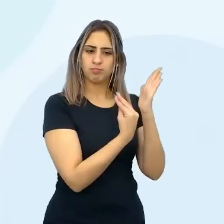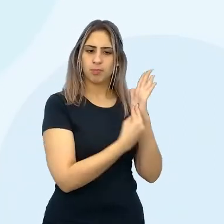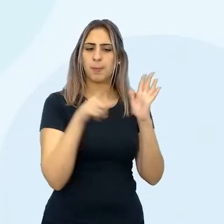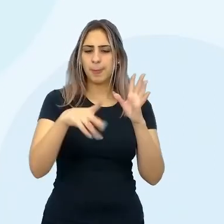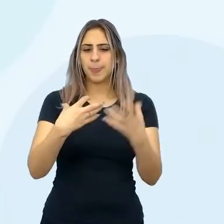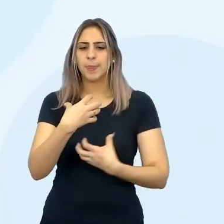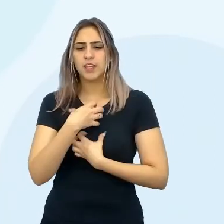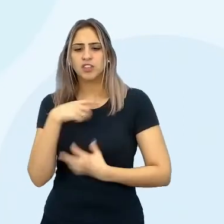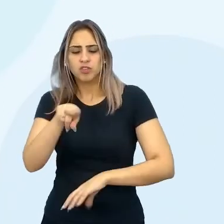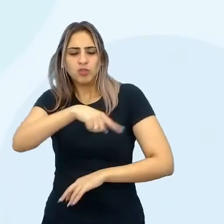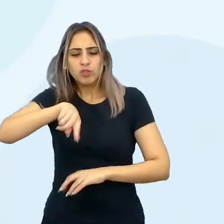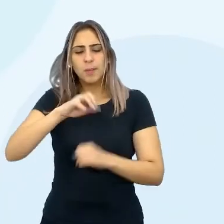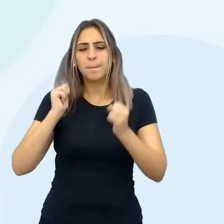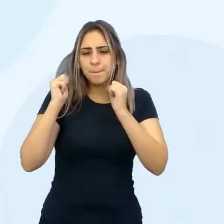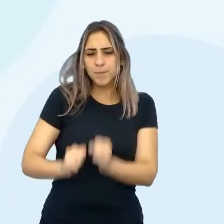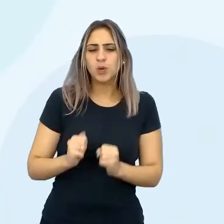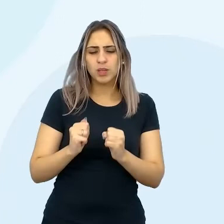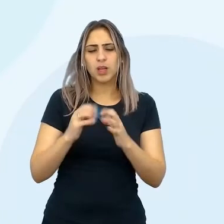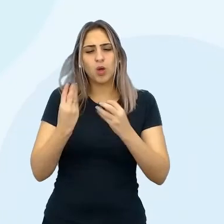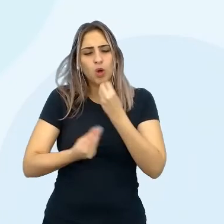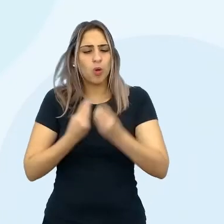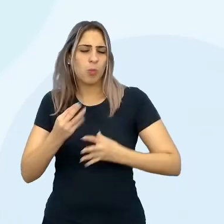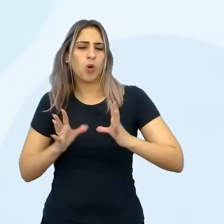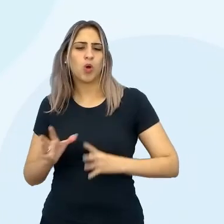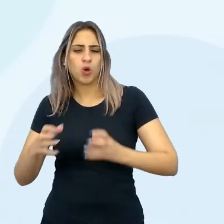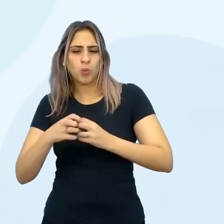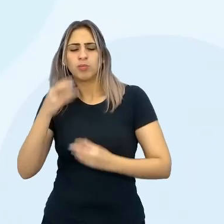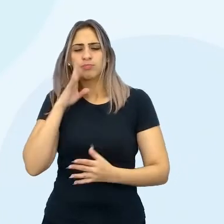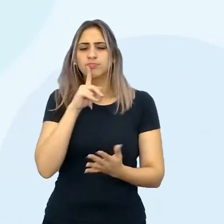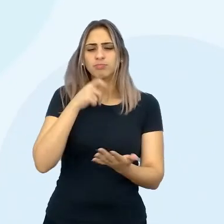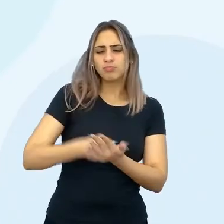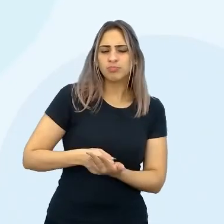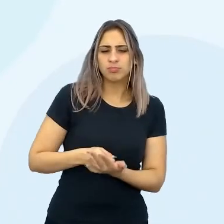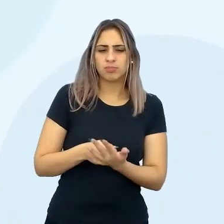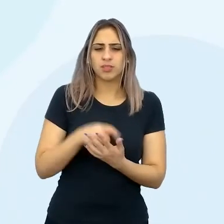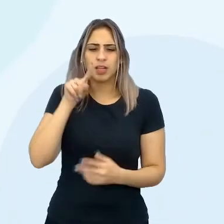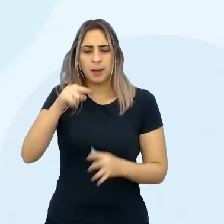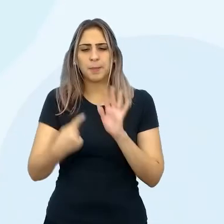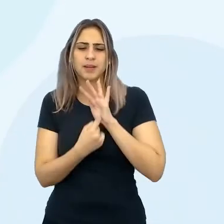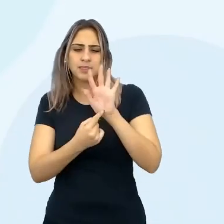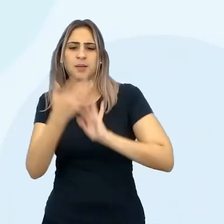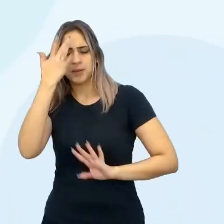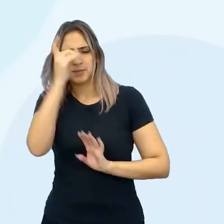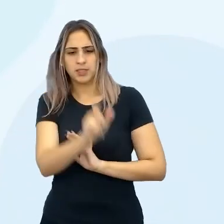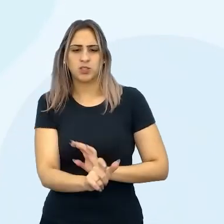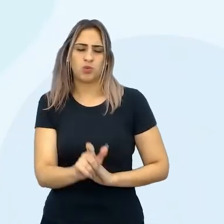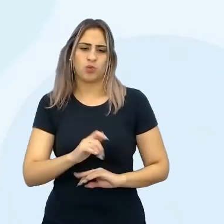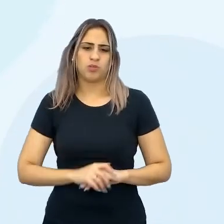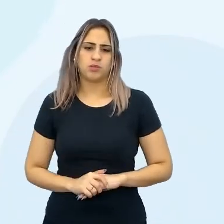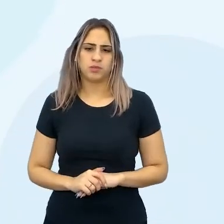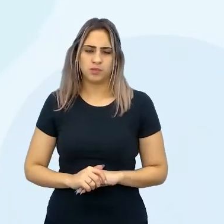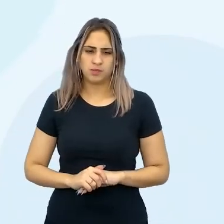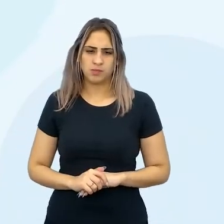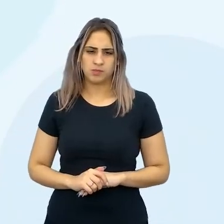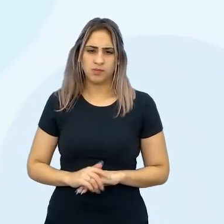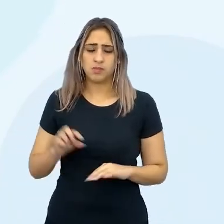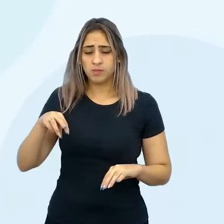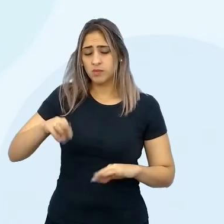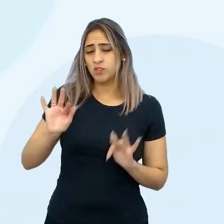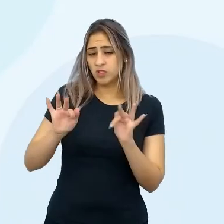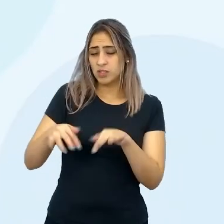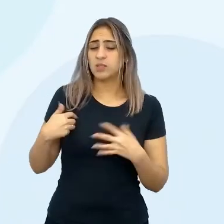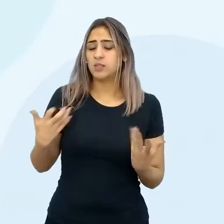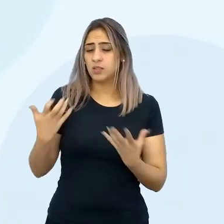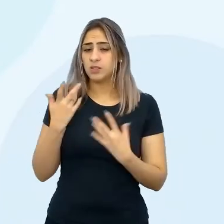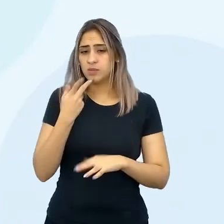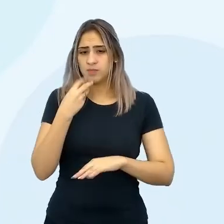a maneira que vocês vão, enquanto grupo aí, decidir que vocês vão apresentar para as pessoas. A gente está nos minutos finais e eu